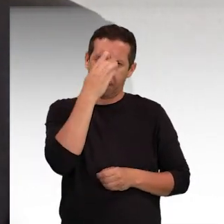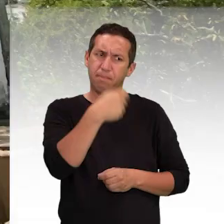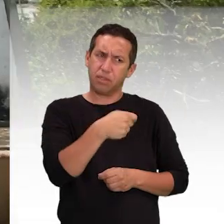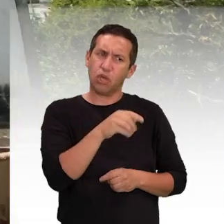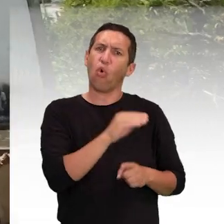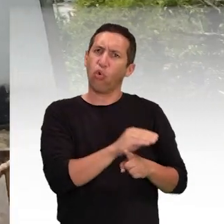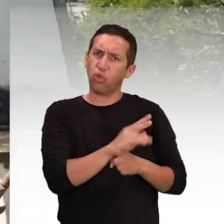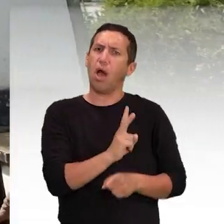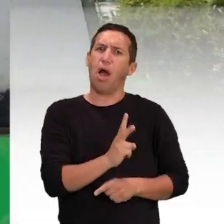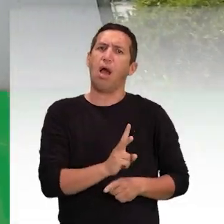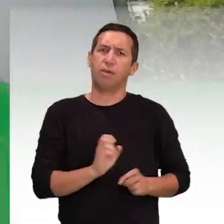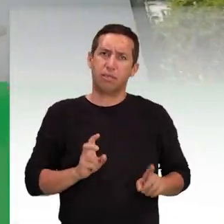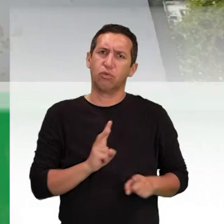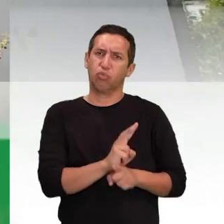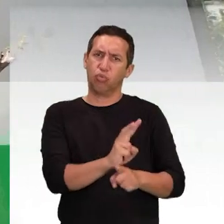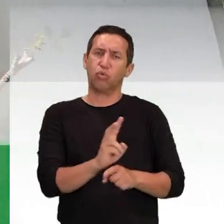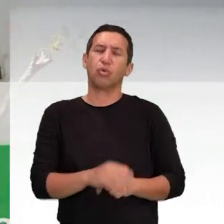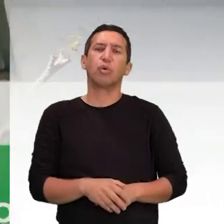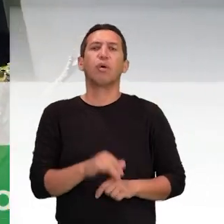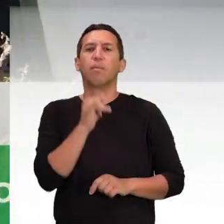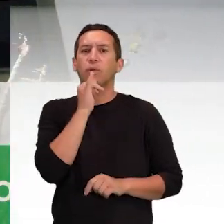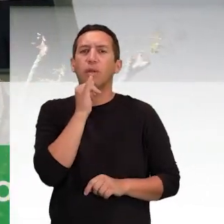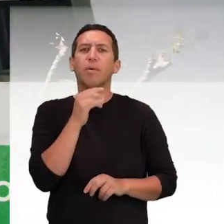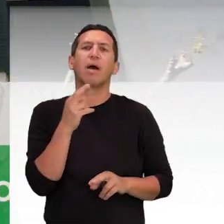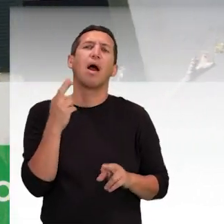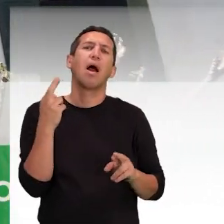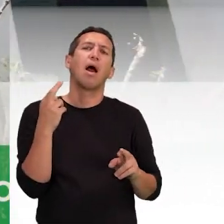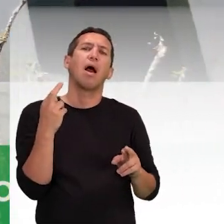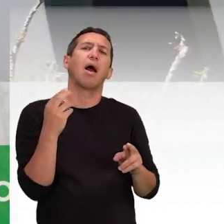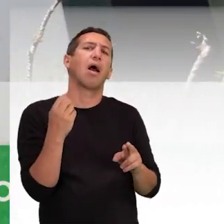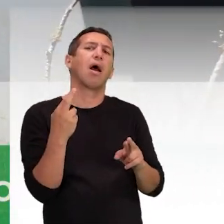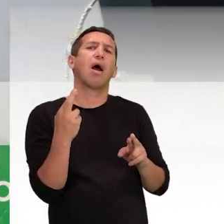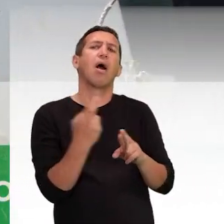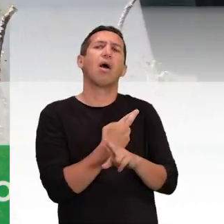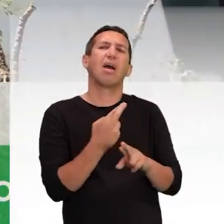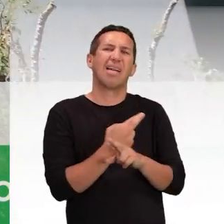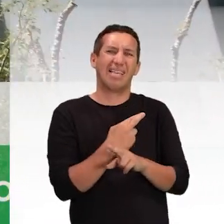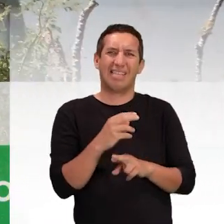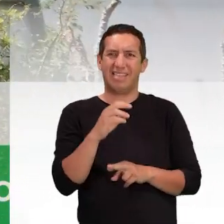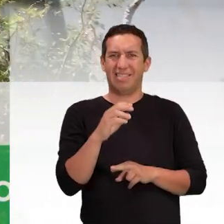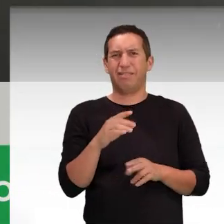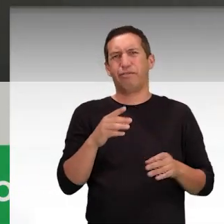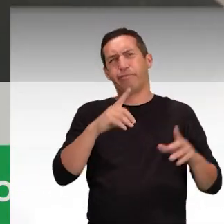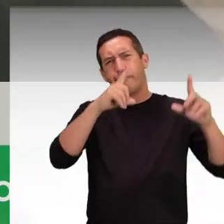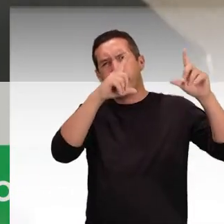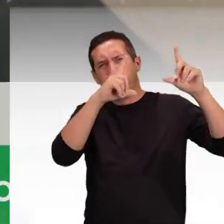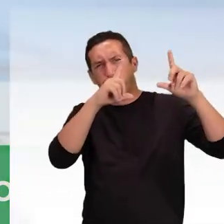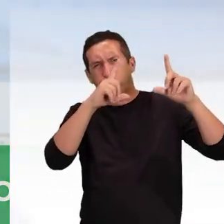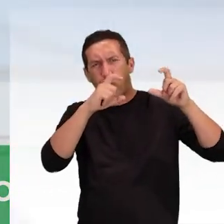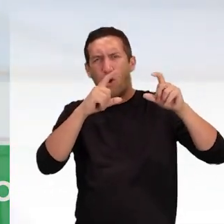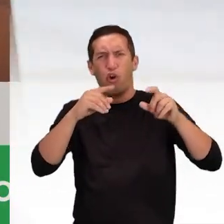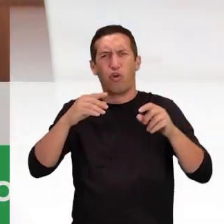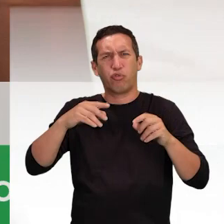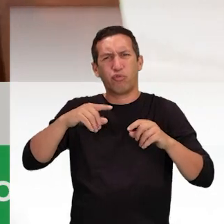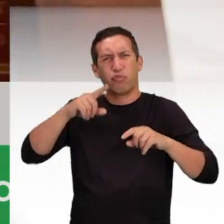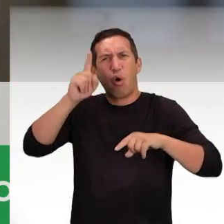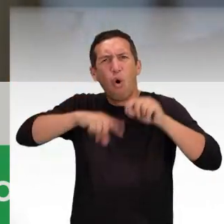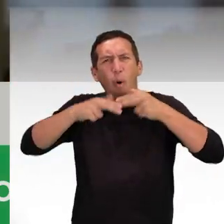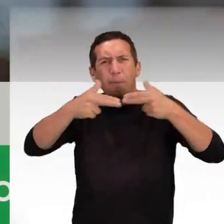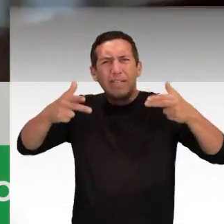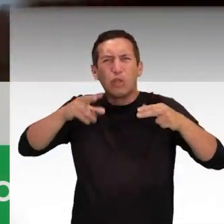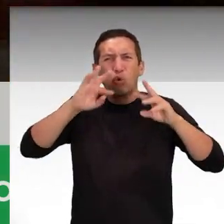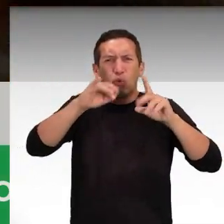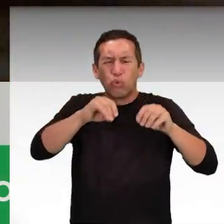preservar. Entre as medidas que estão sendo articuladas está a recuperação do patrimônio existente no edifício, como fotos, livros e móveis,